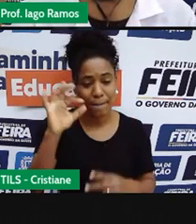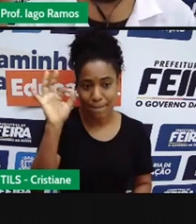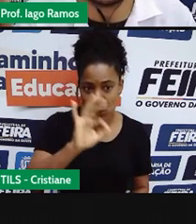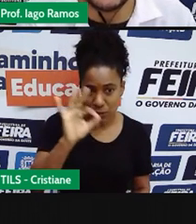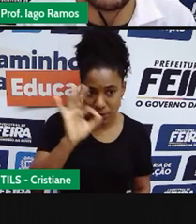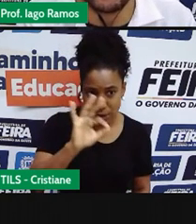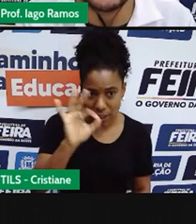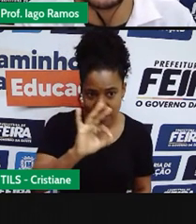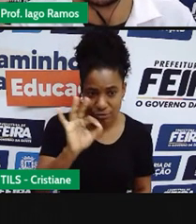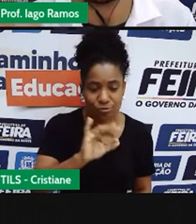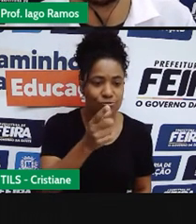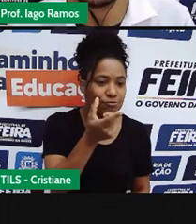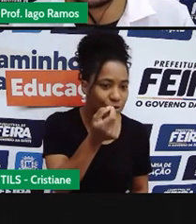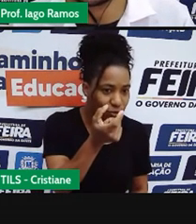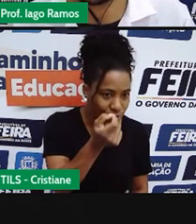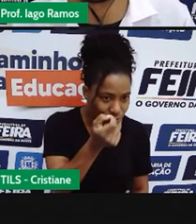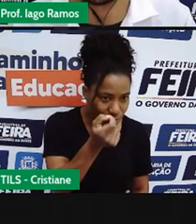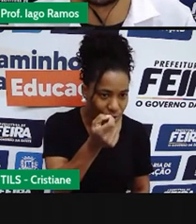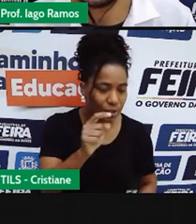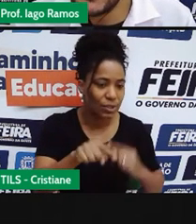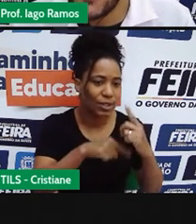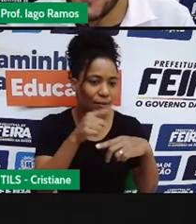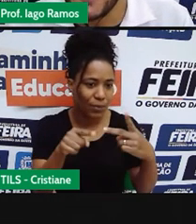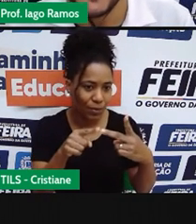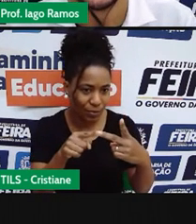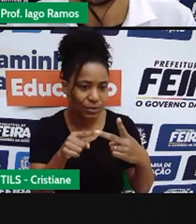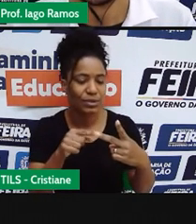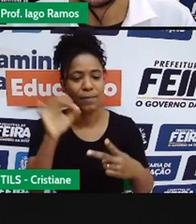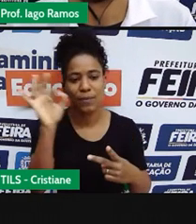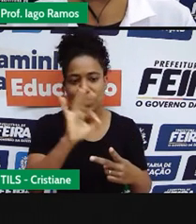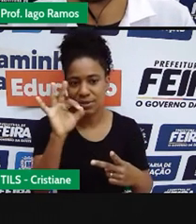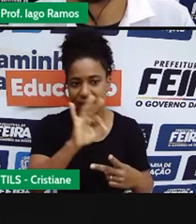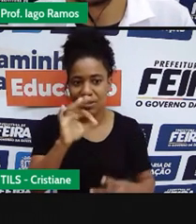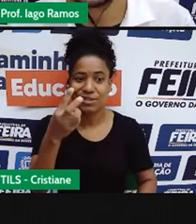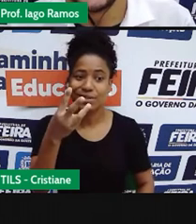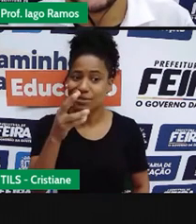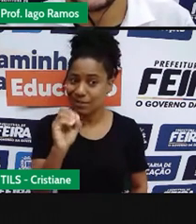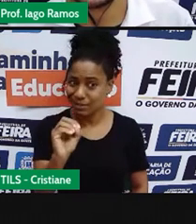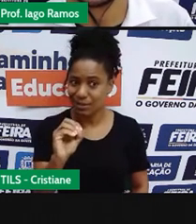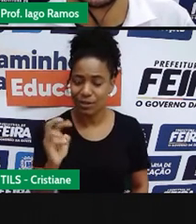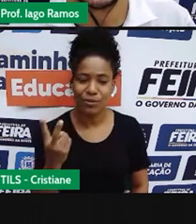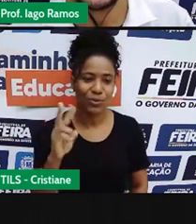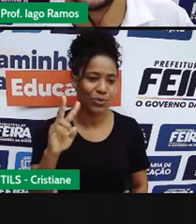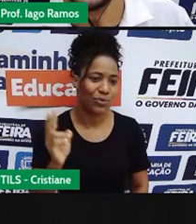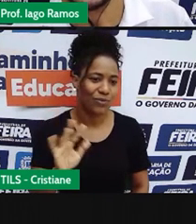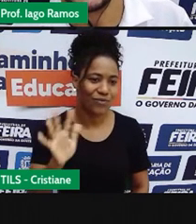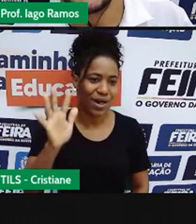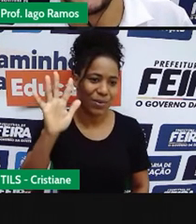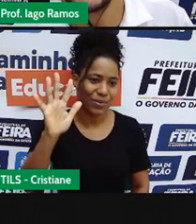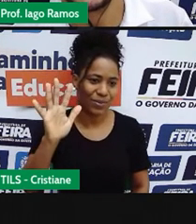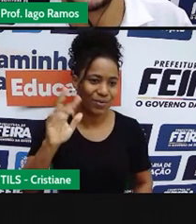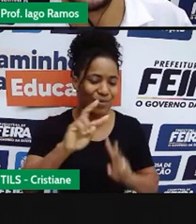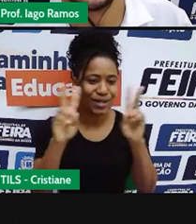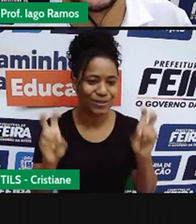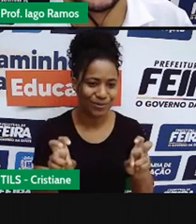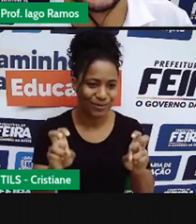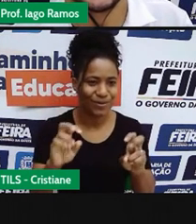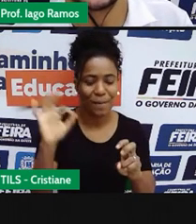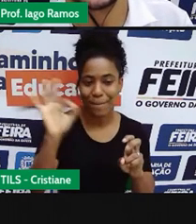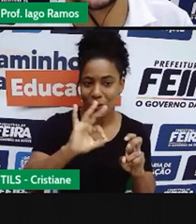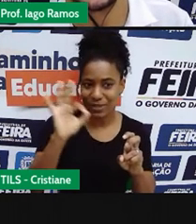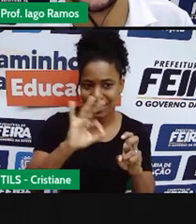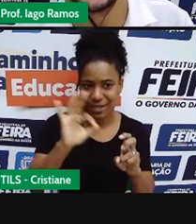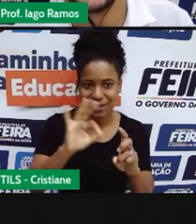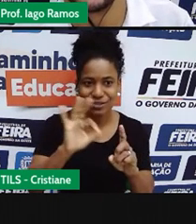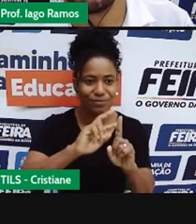depois da outra, por isso que o nome do negócio é porcentagens sucessivas.